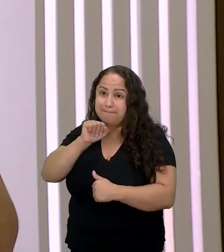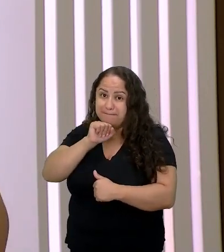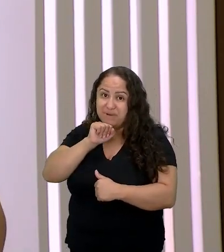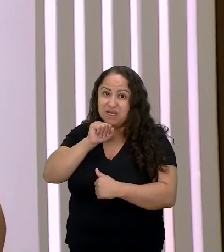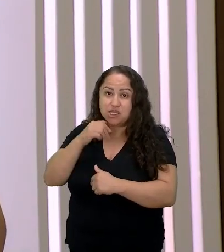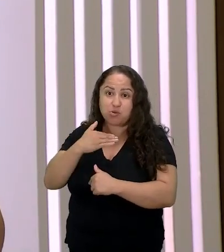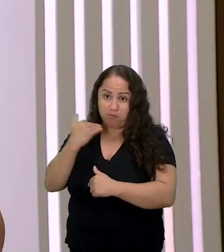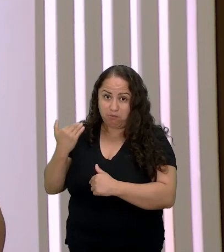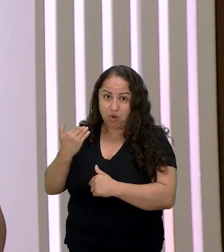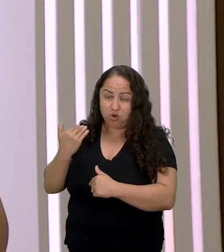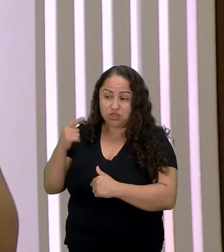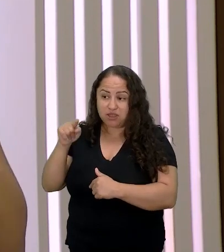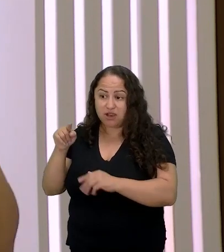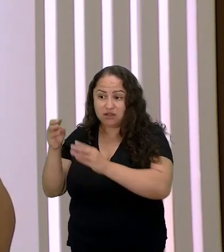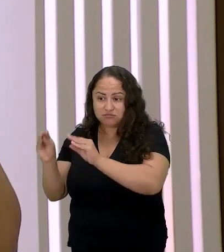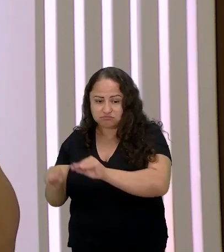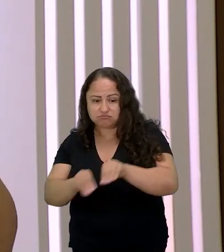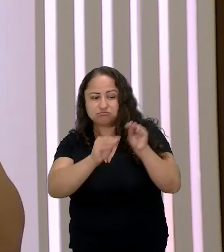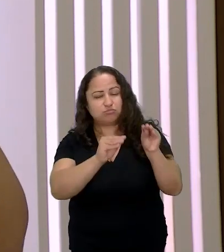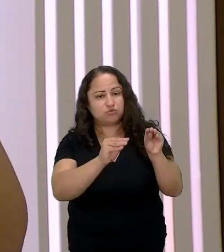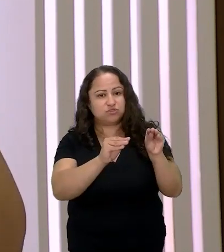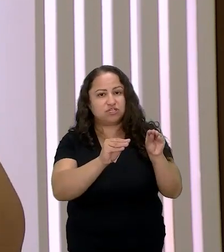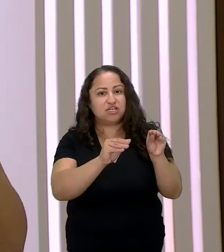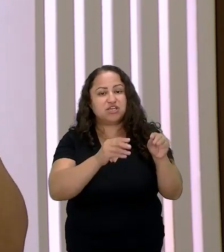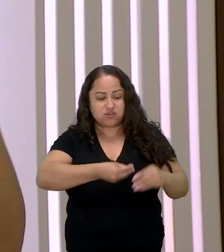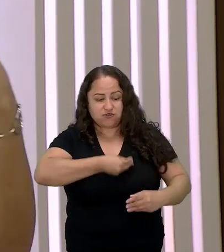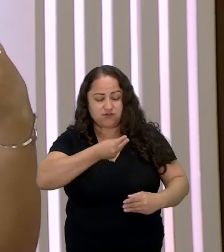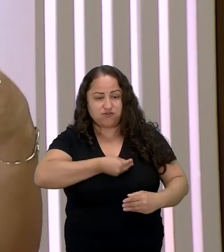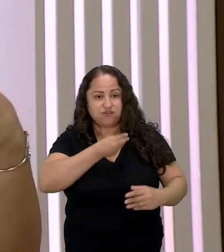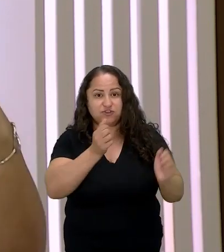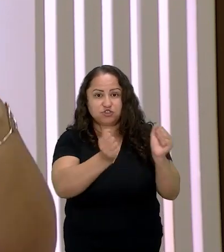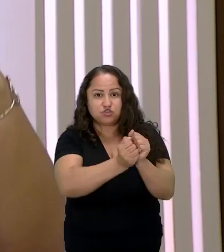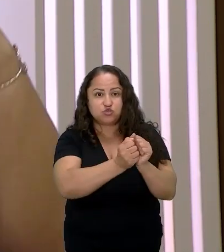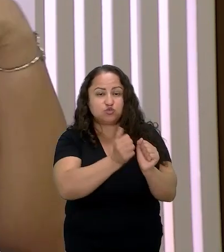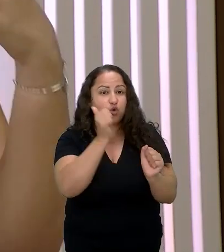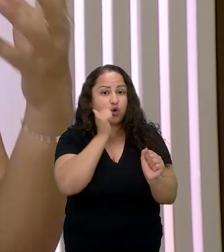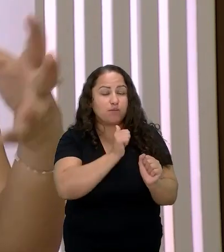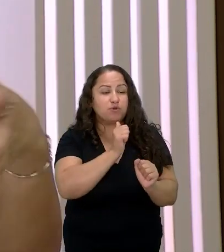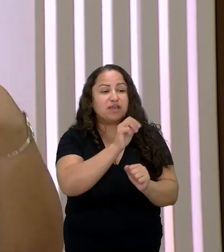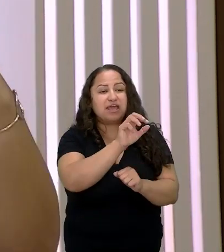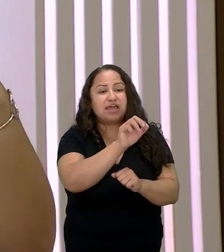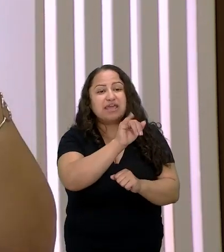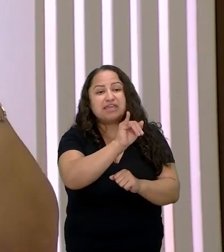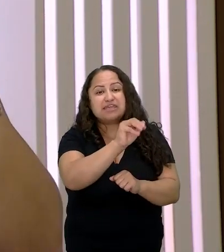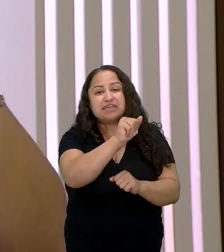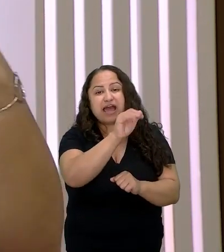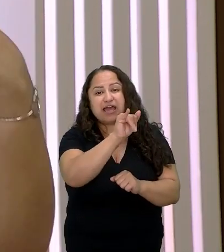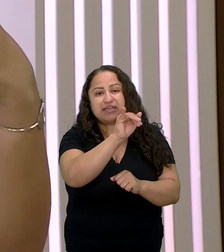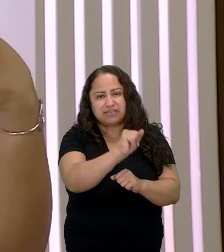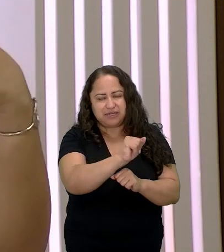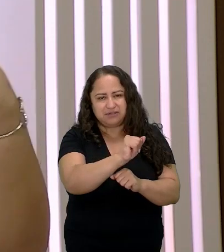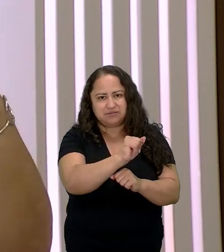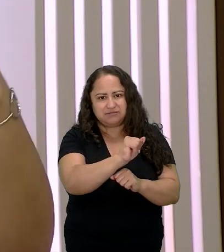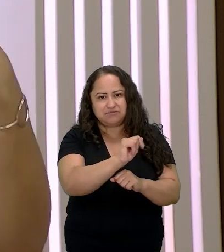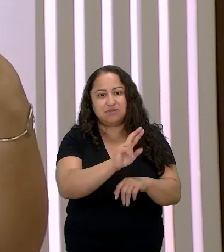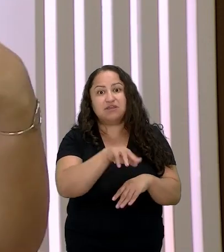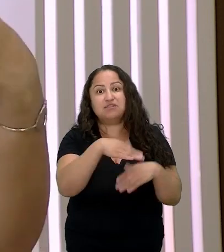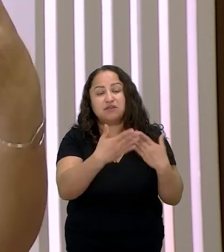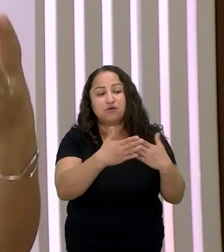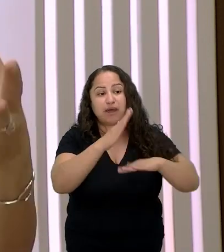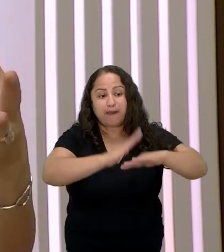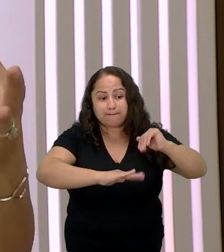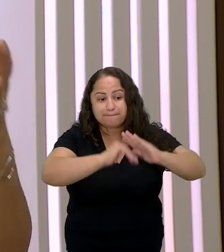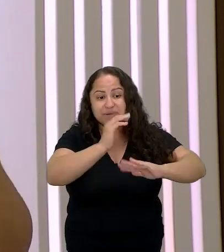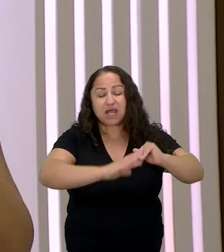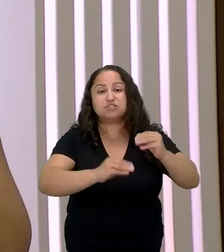e vai viver com a Yaya né e aí ela aprende as práticas e saberes da Yaya que em relação a essa cultura